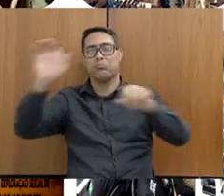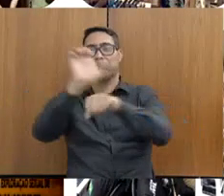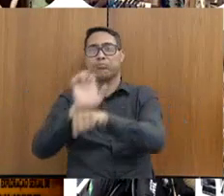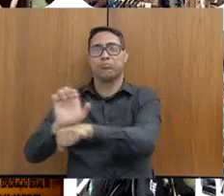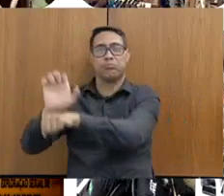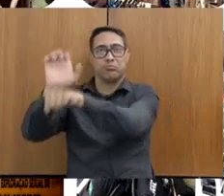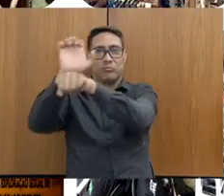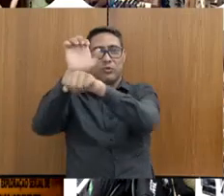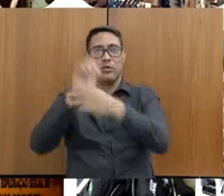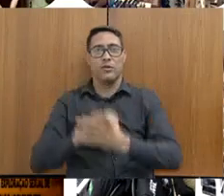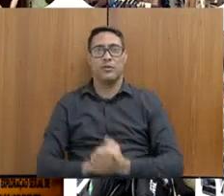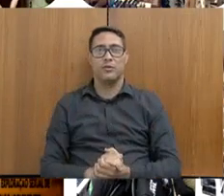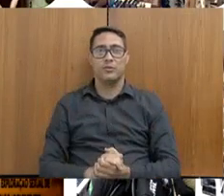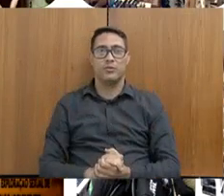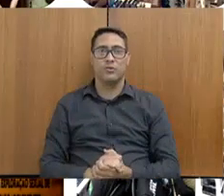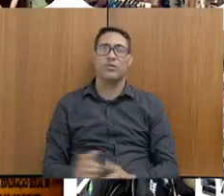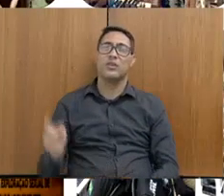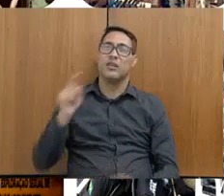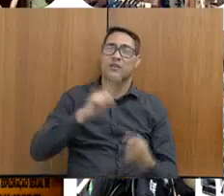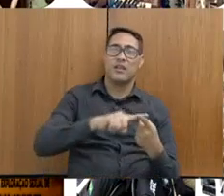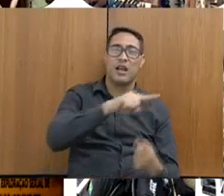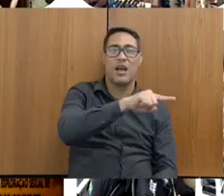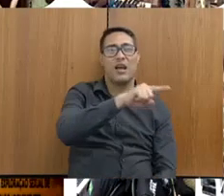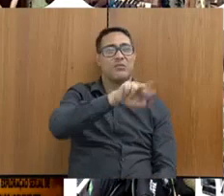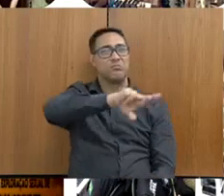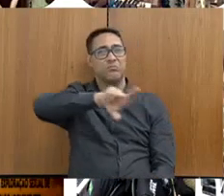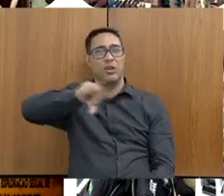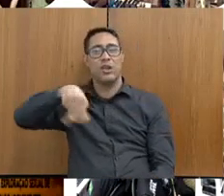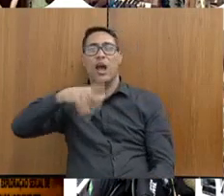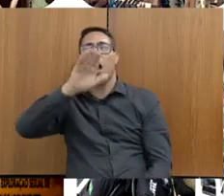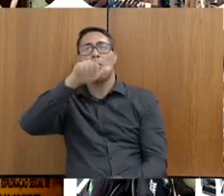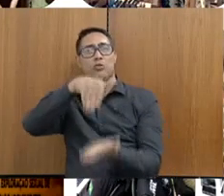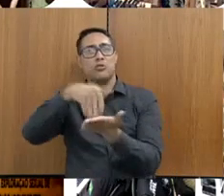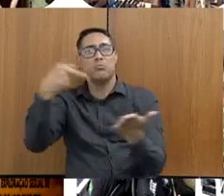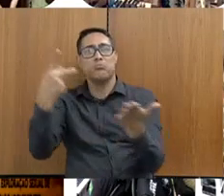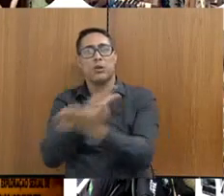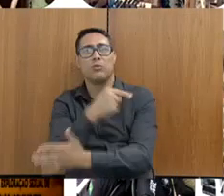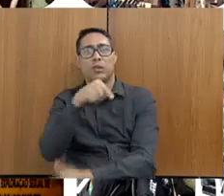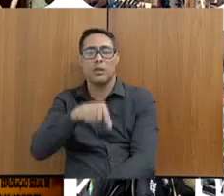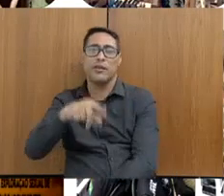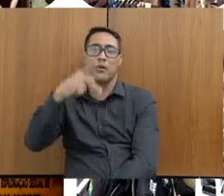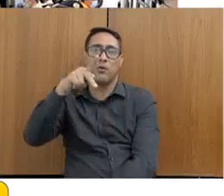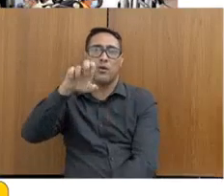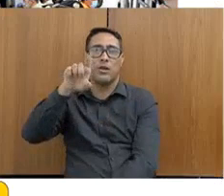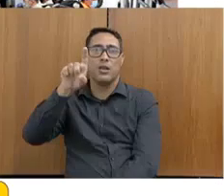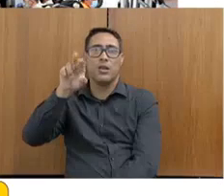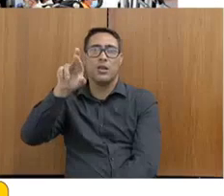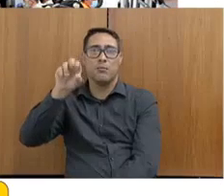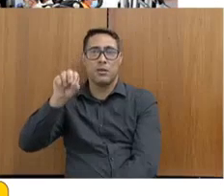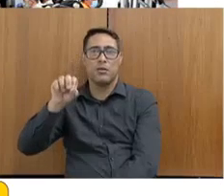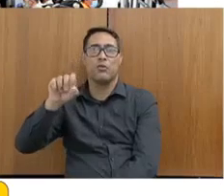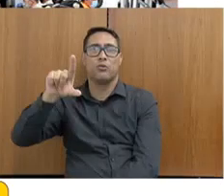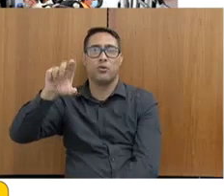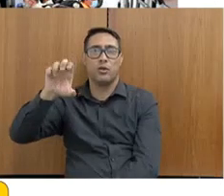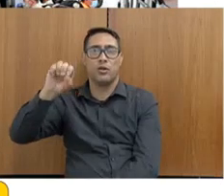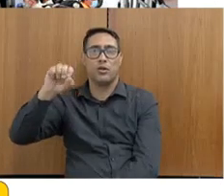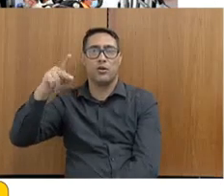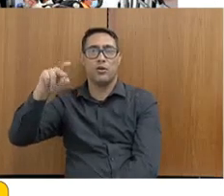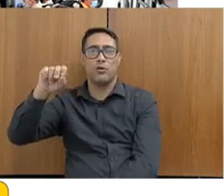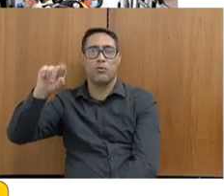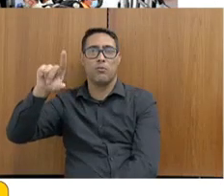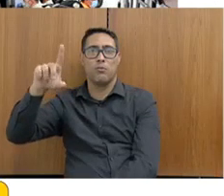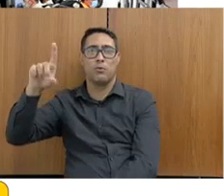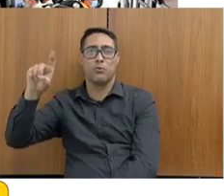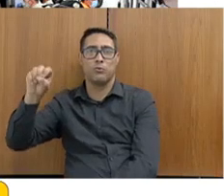Então, houve em Muriaé, Juiz de Fora, e a última aconteceu em Pedro Leopoldo. Além disso, esses